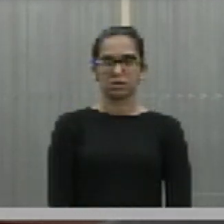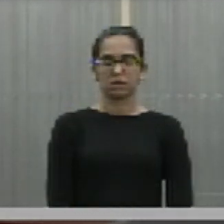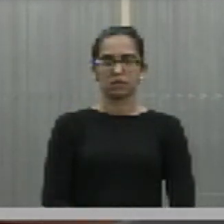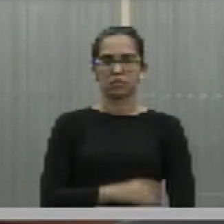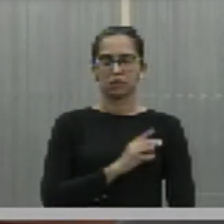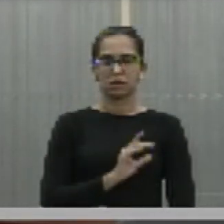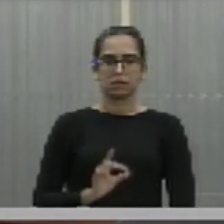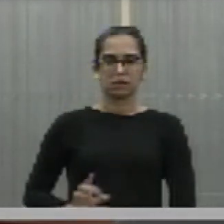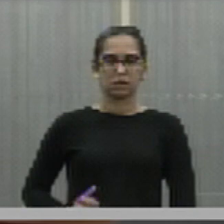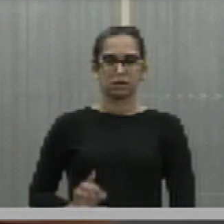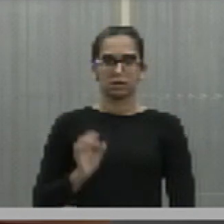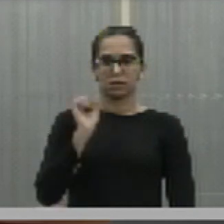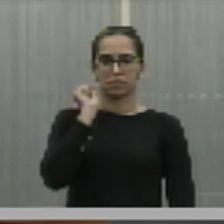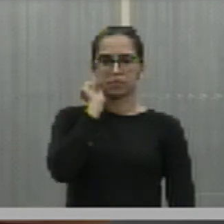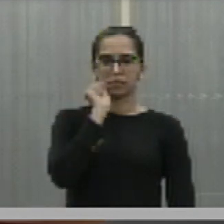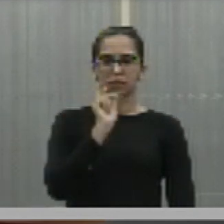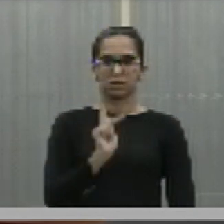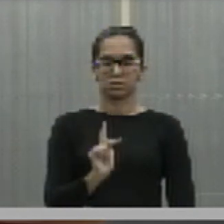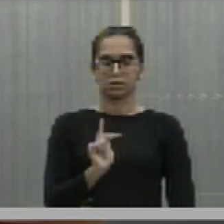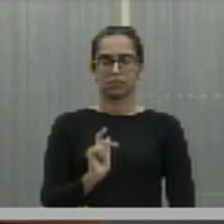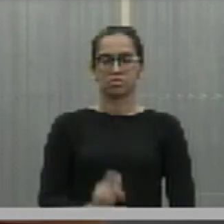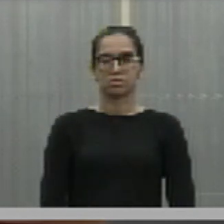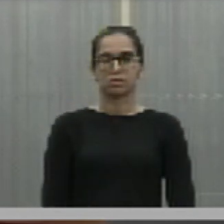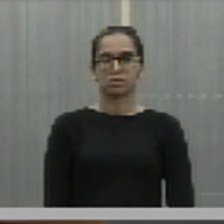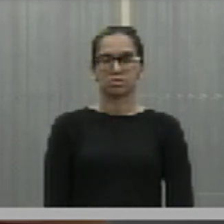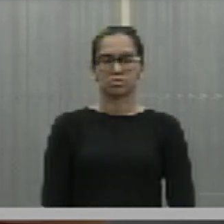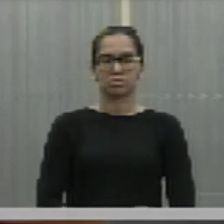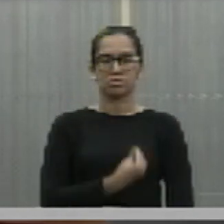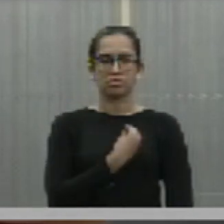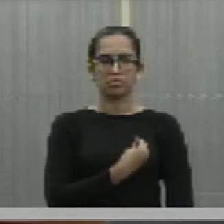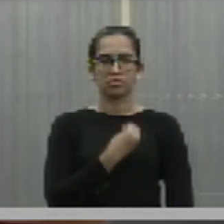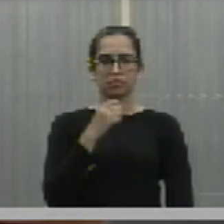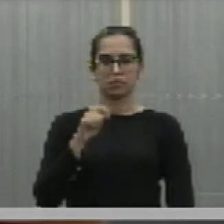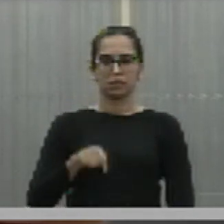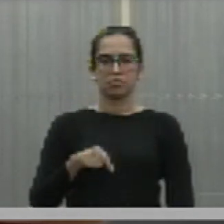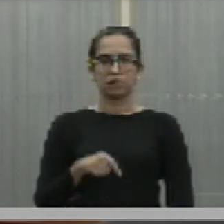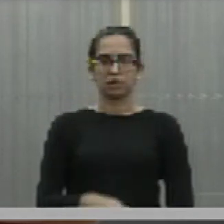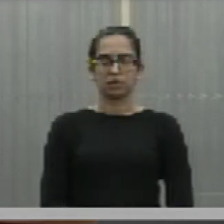Deputada Simone Pereira. Presente. Presente.